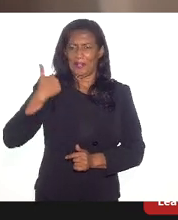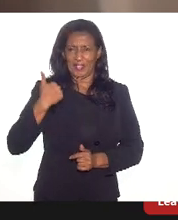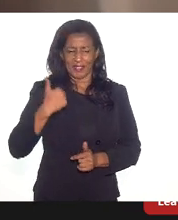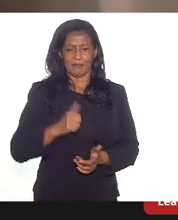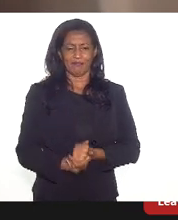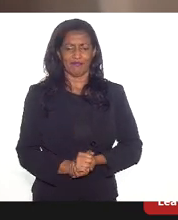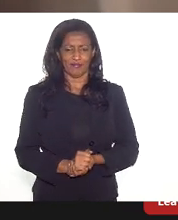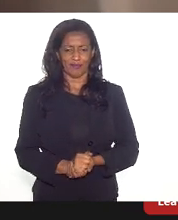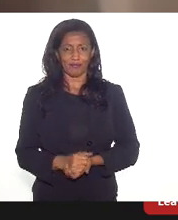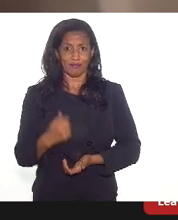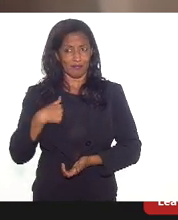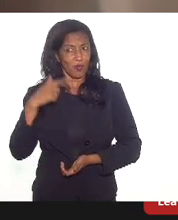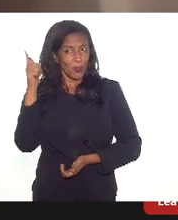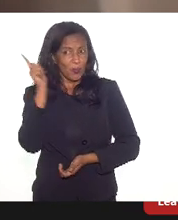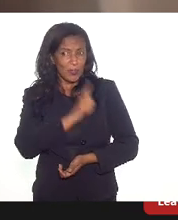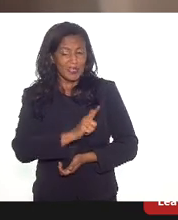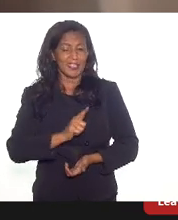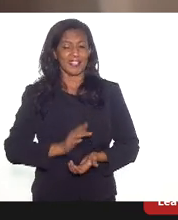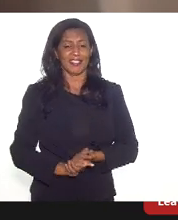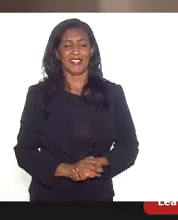seja, a gente está conseguindo